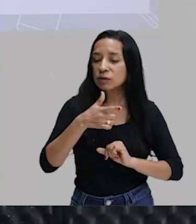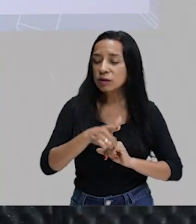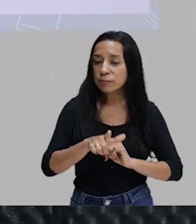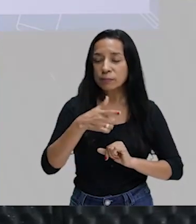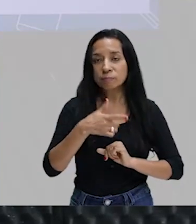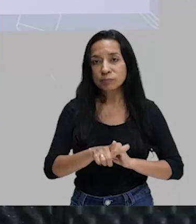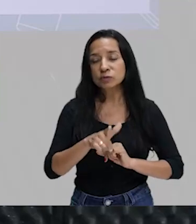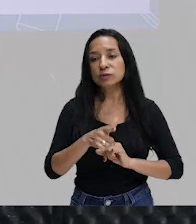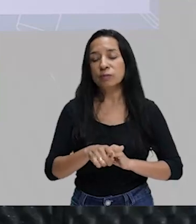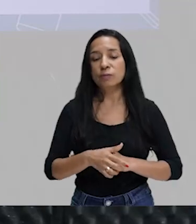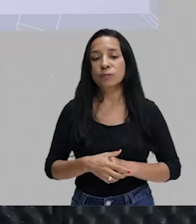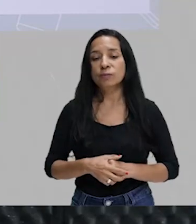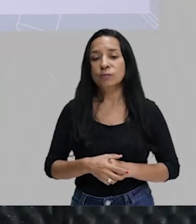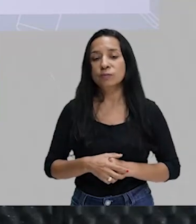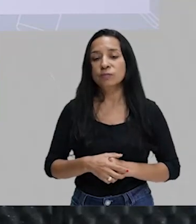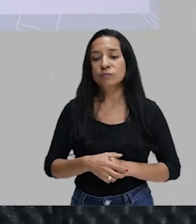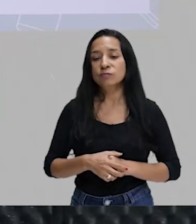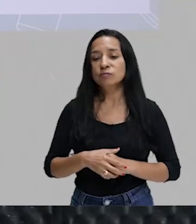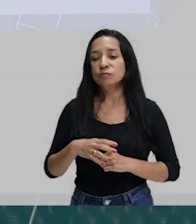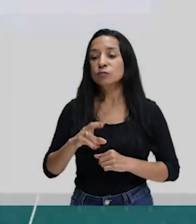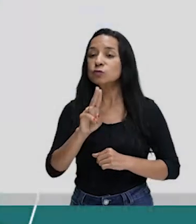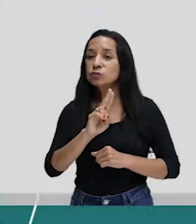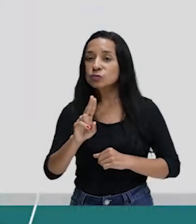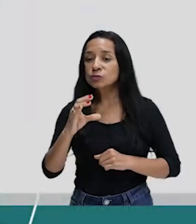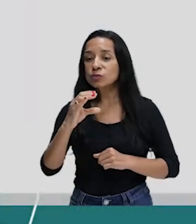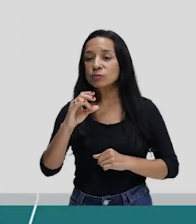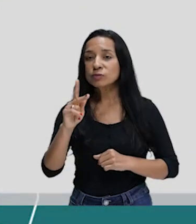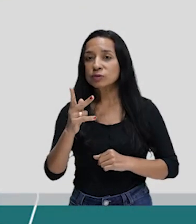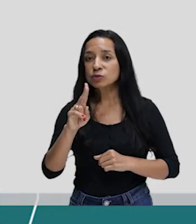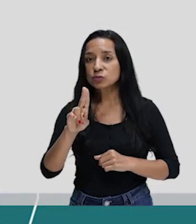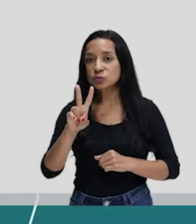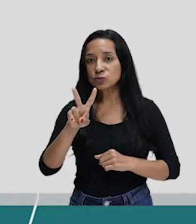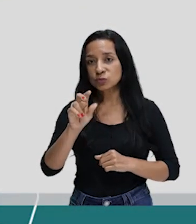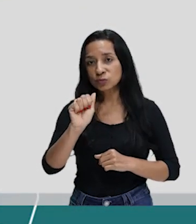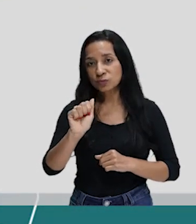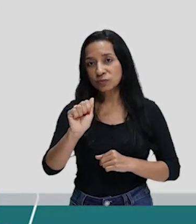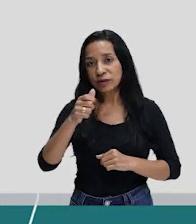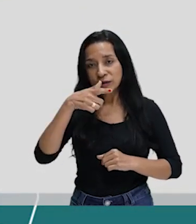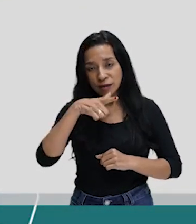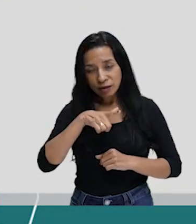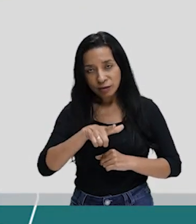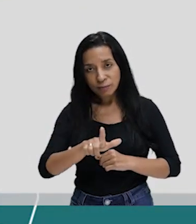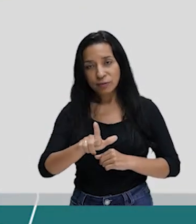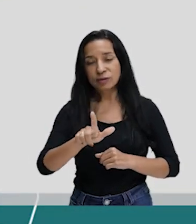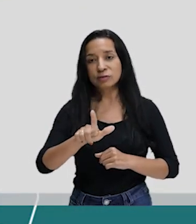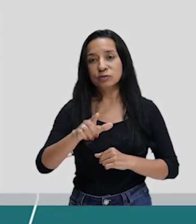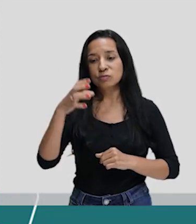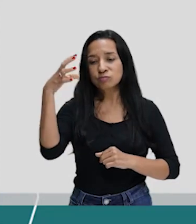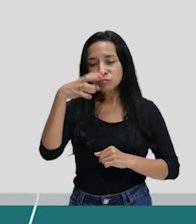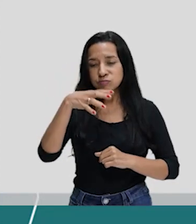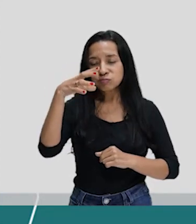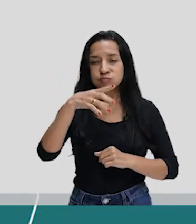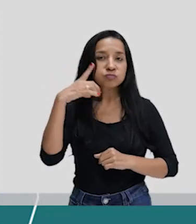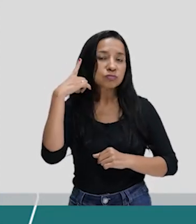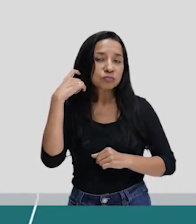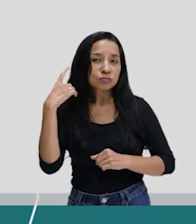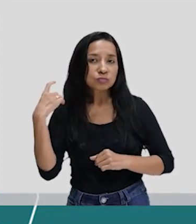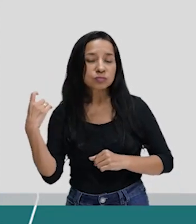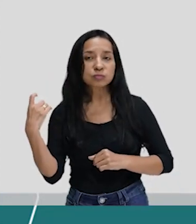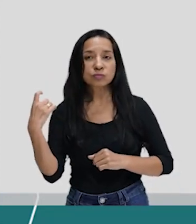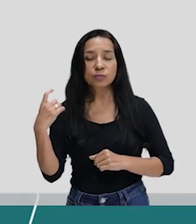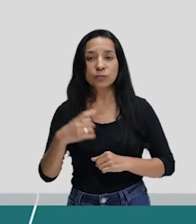chiado da chuva, certo? Ó, tá trocado. Tá aqui, chove, chuva, chove sem parar.